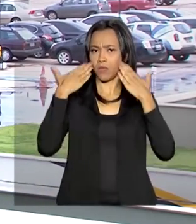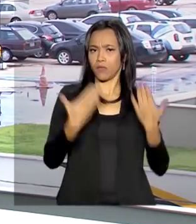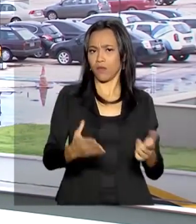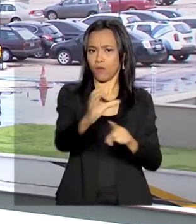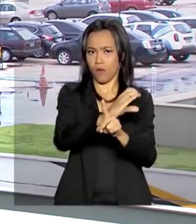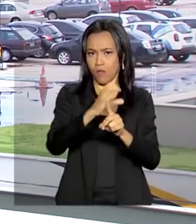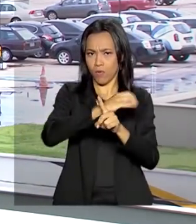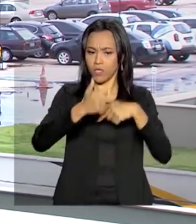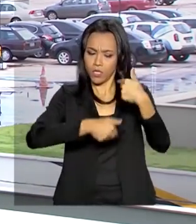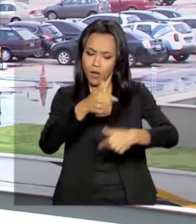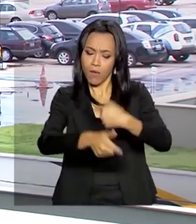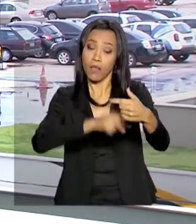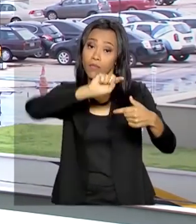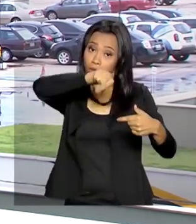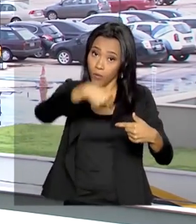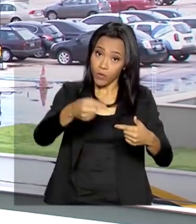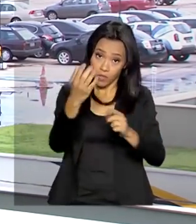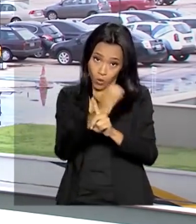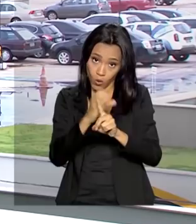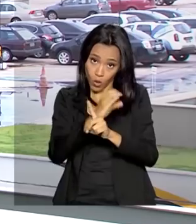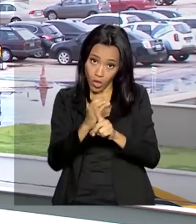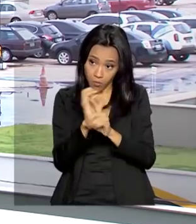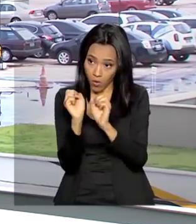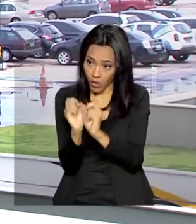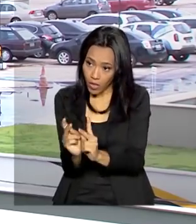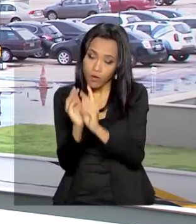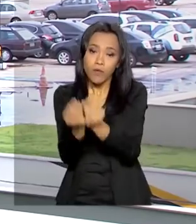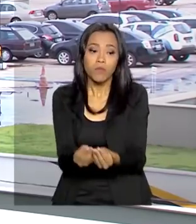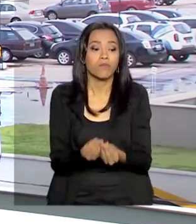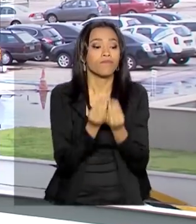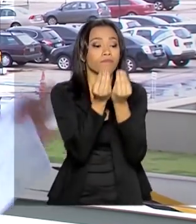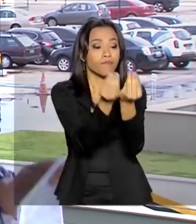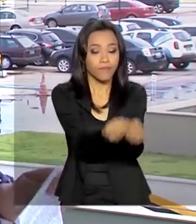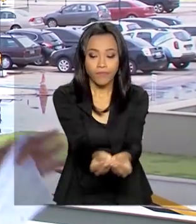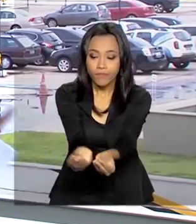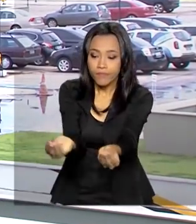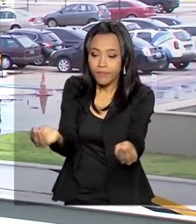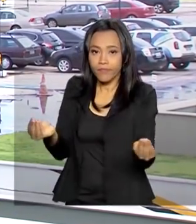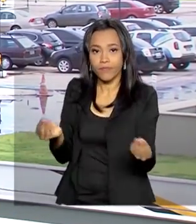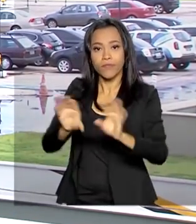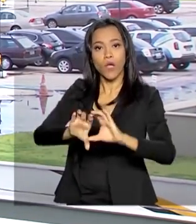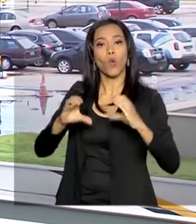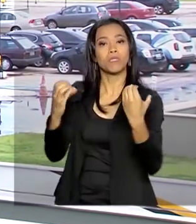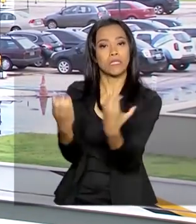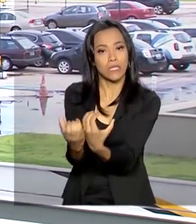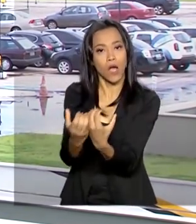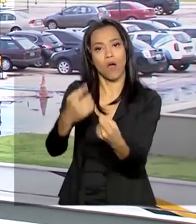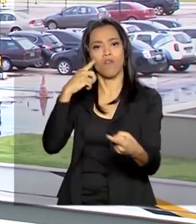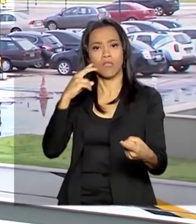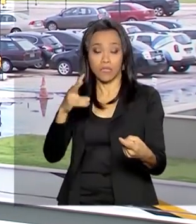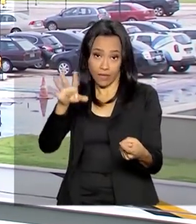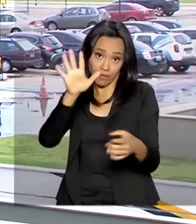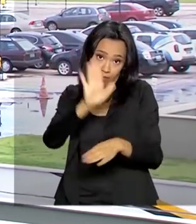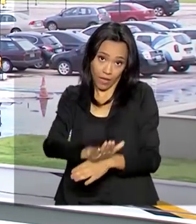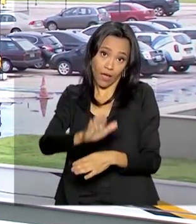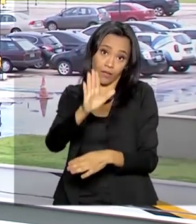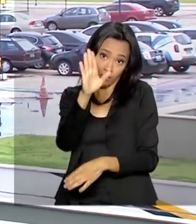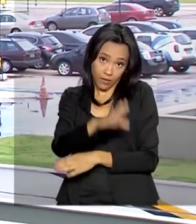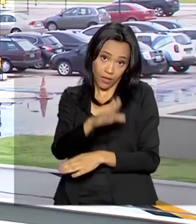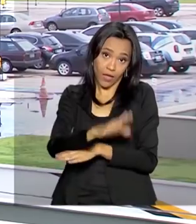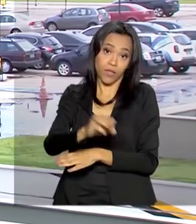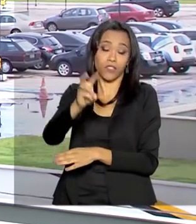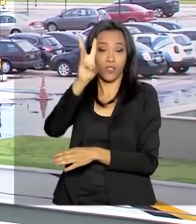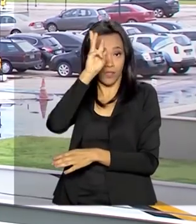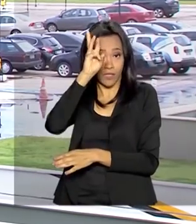Esse cronograma depois vai ser levado para os demais integrantes da comissão, isso já no terceiro encontro, na tarde de terça-feira, na primeira